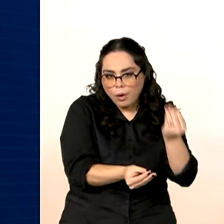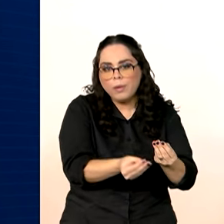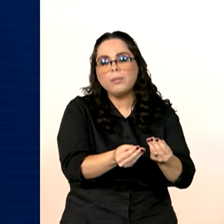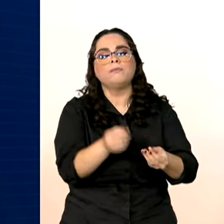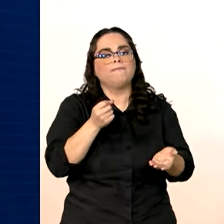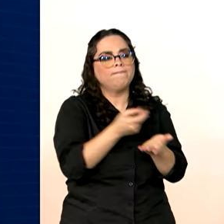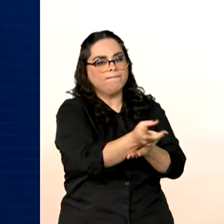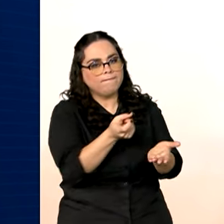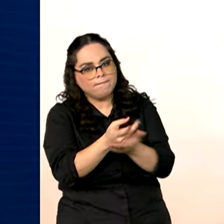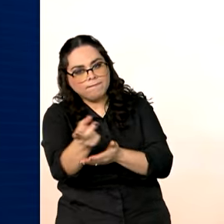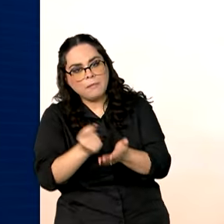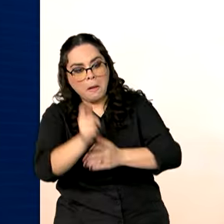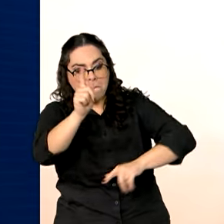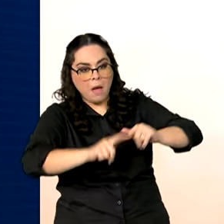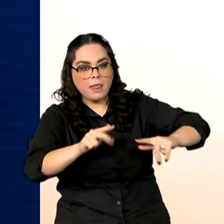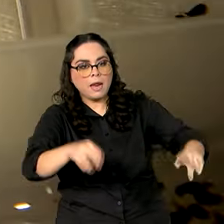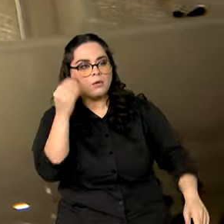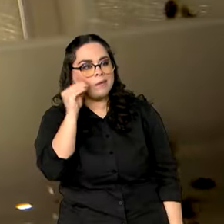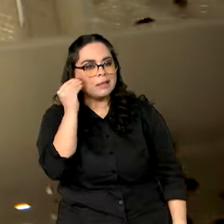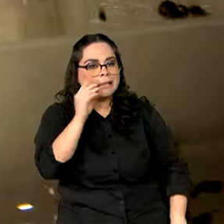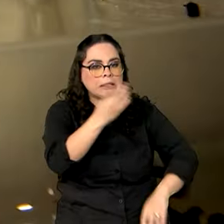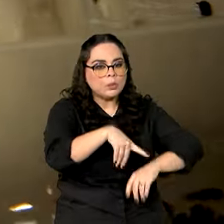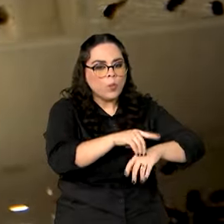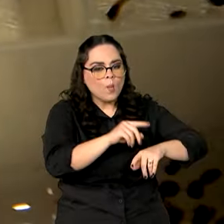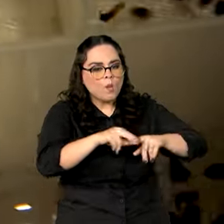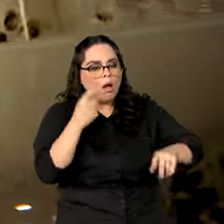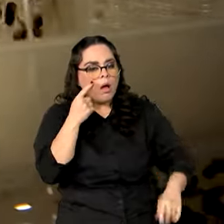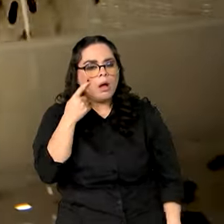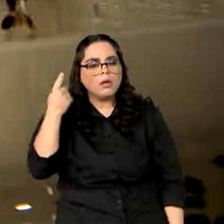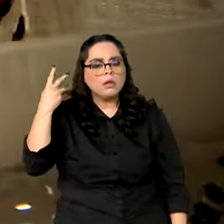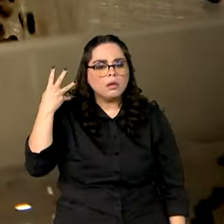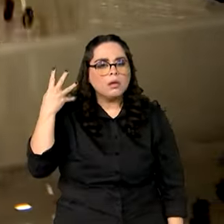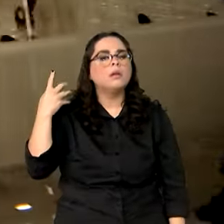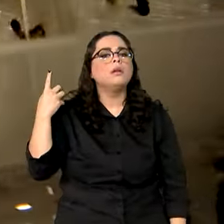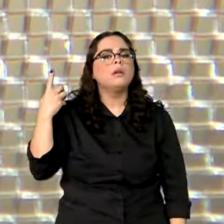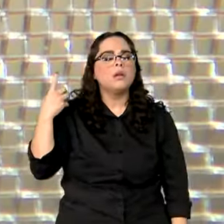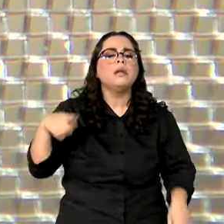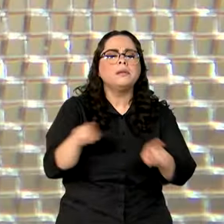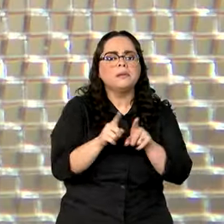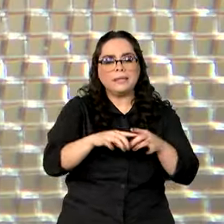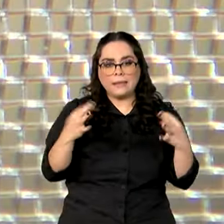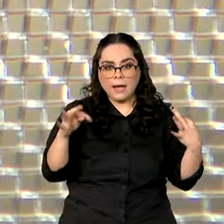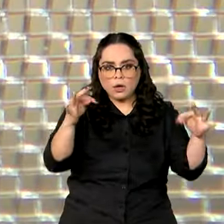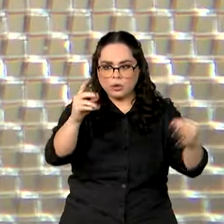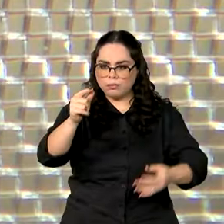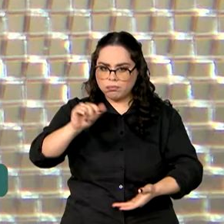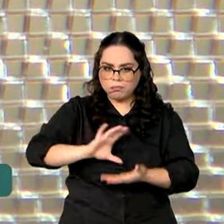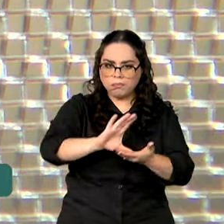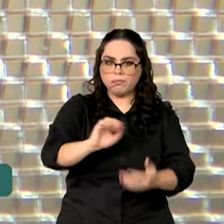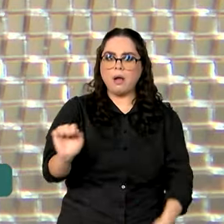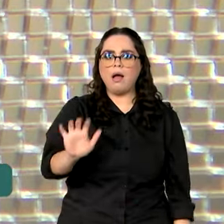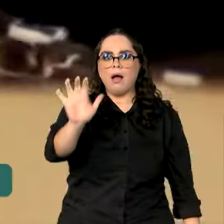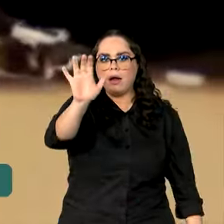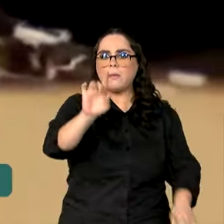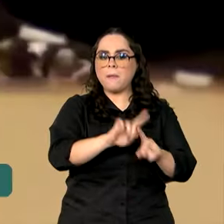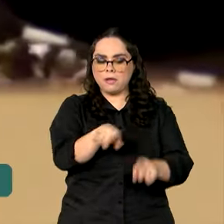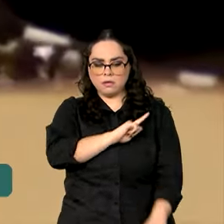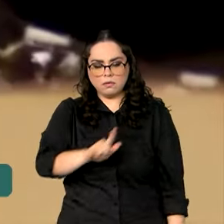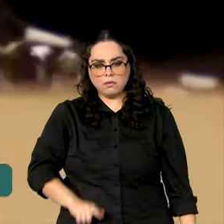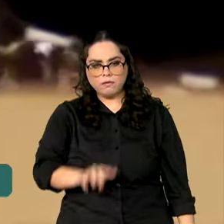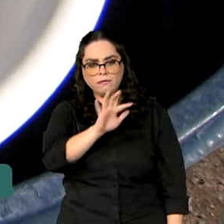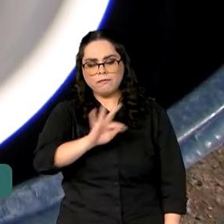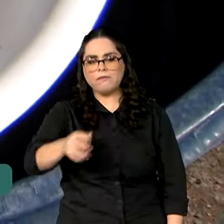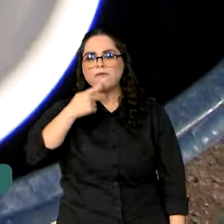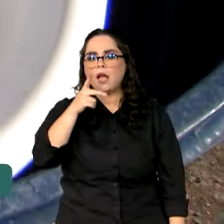de insumos para testar as doenças. O investimento em tecnologias é alto, mas o governo federal alerta que as